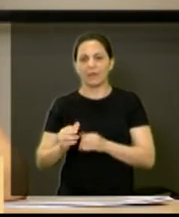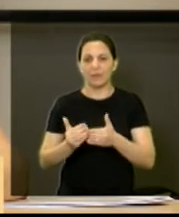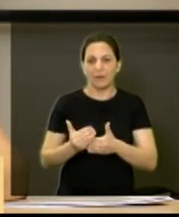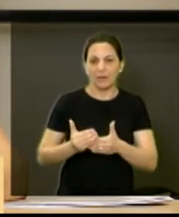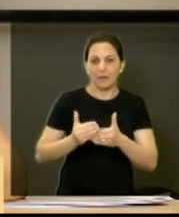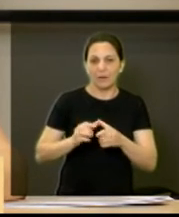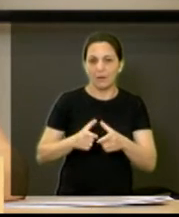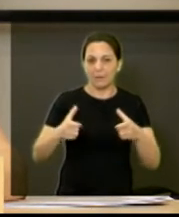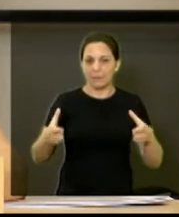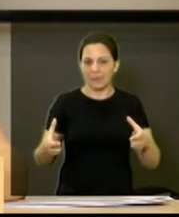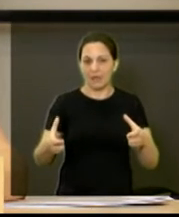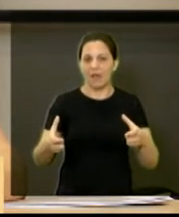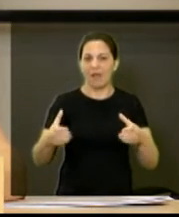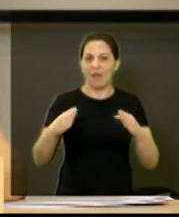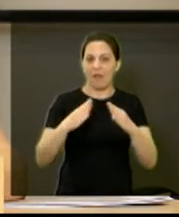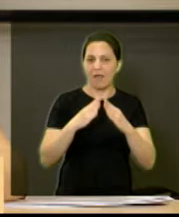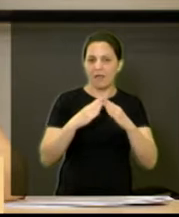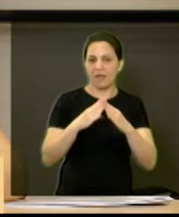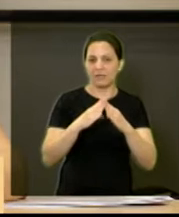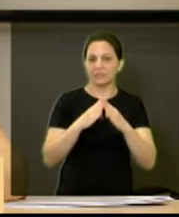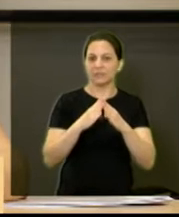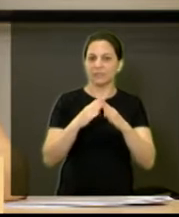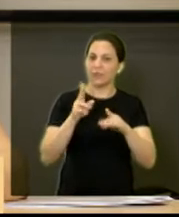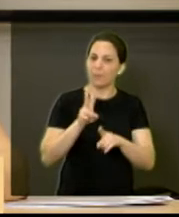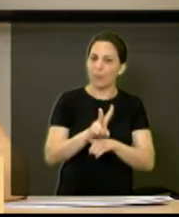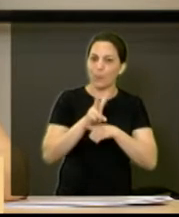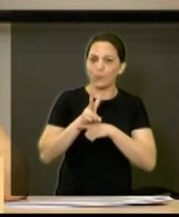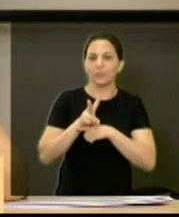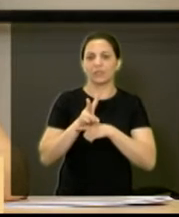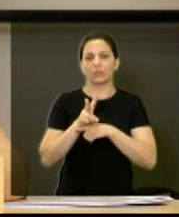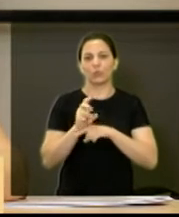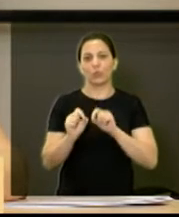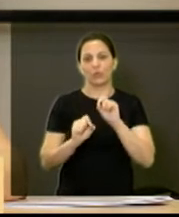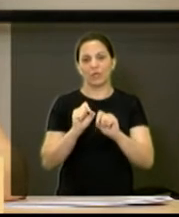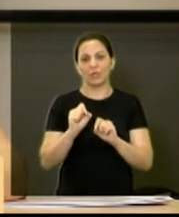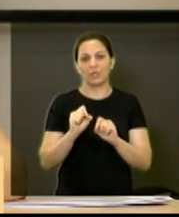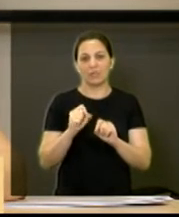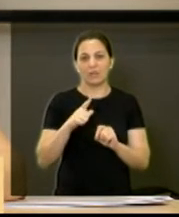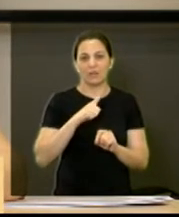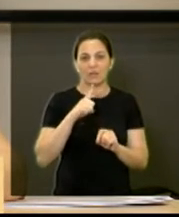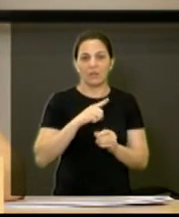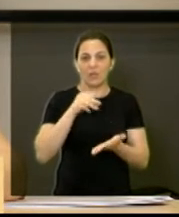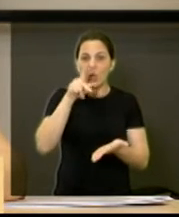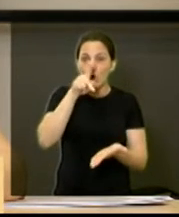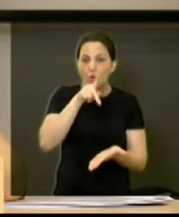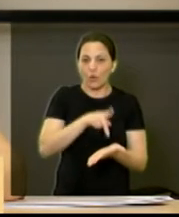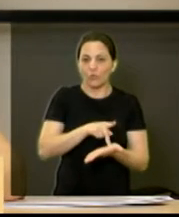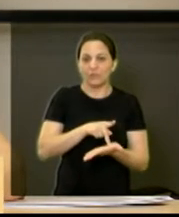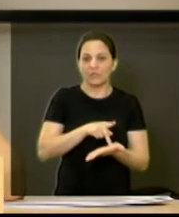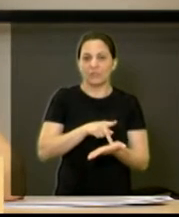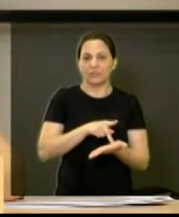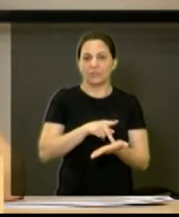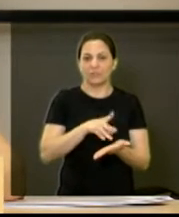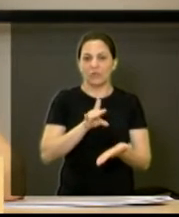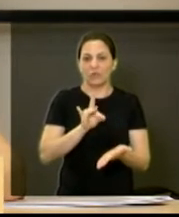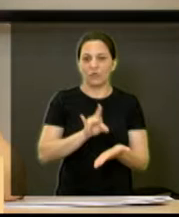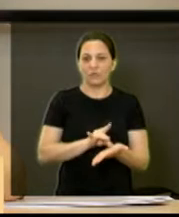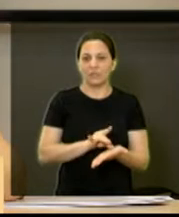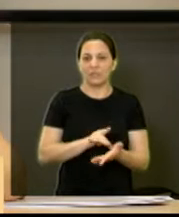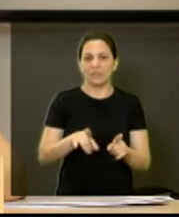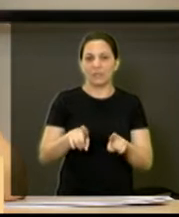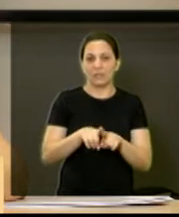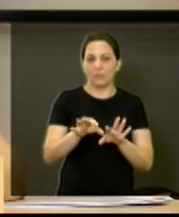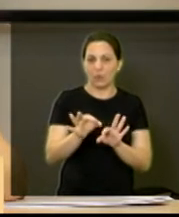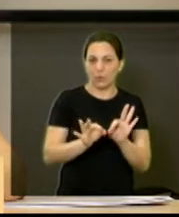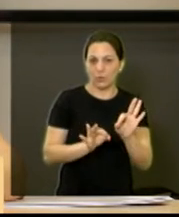reformar a casa transitória e oficializar e reordenar o